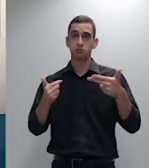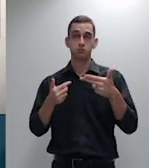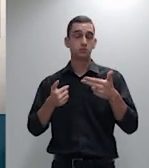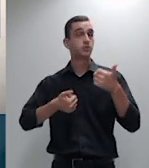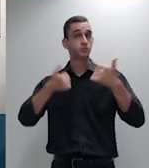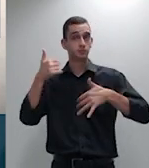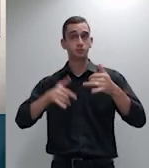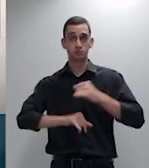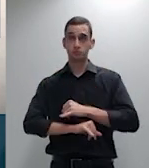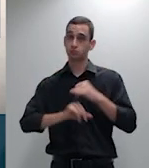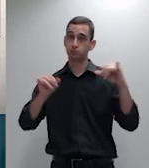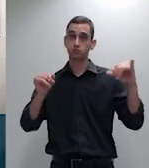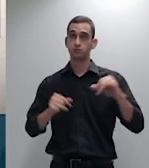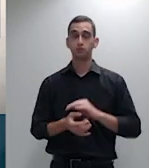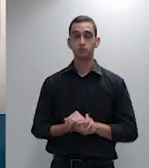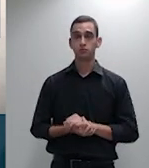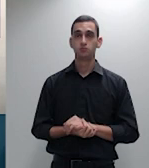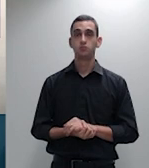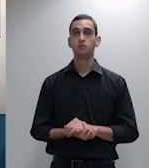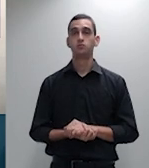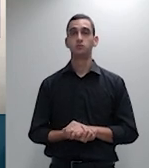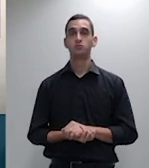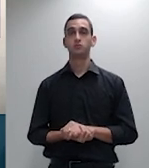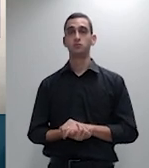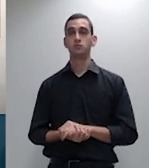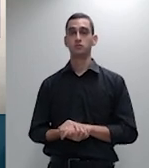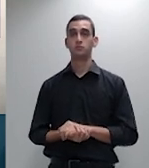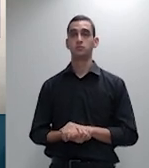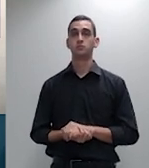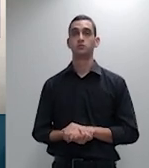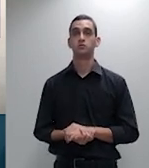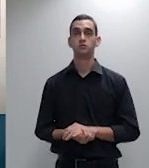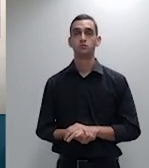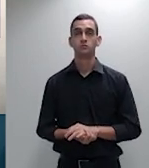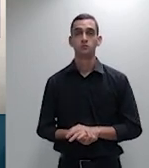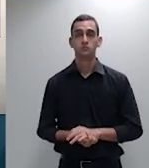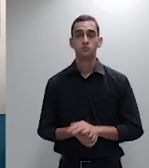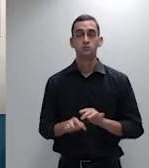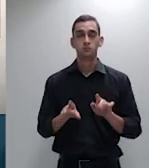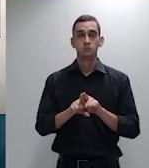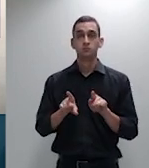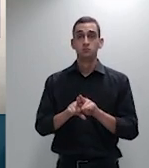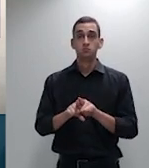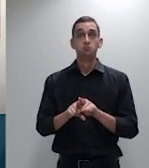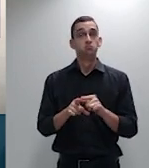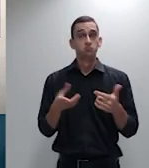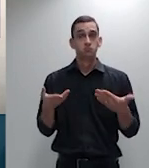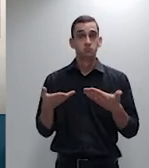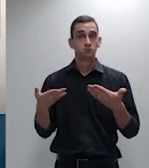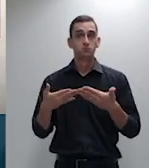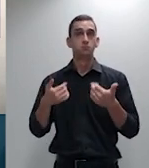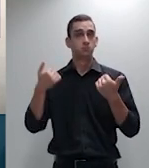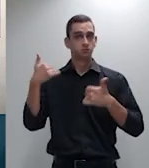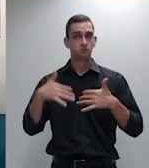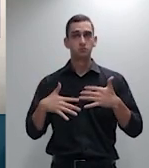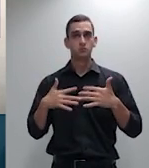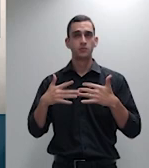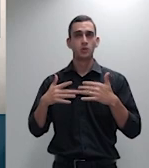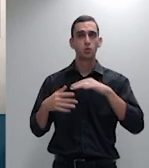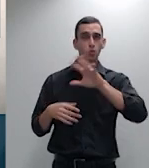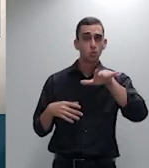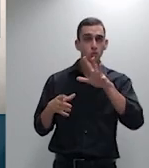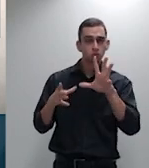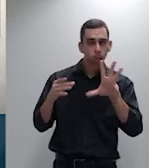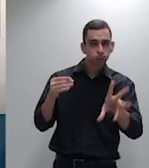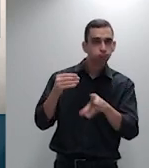essas circunstâncias se vistas em conjunto demonstram com todas as vênias